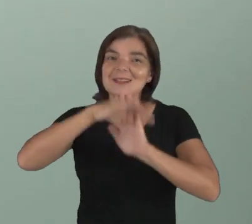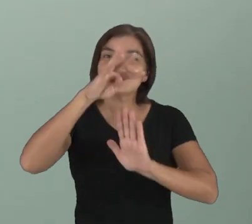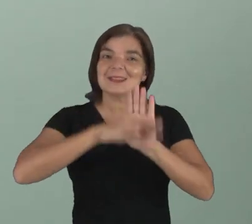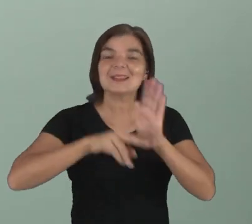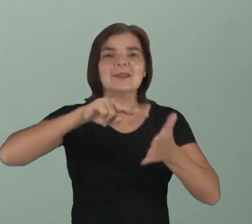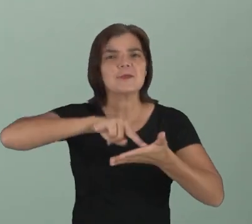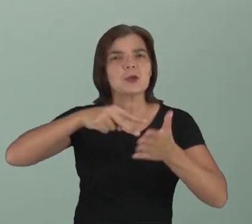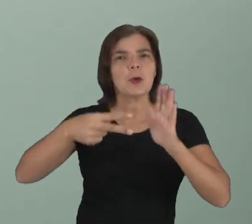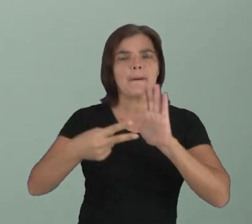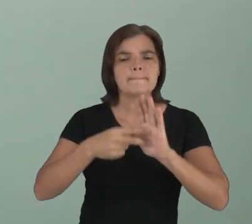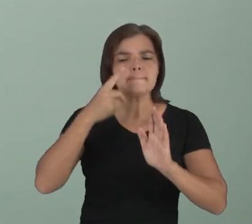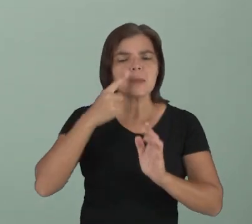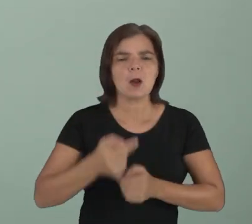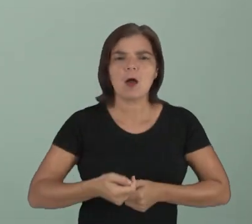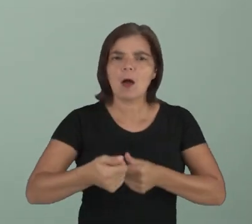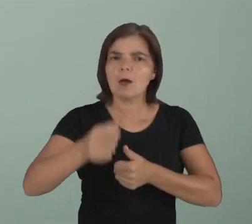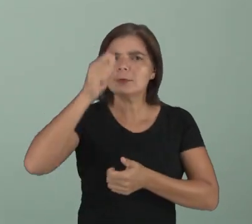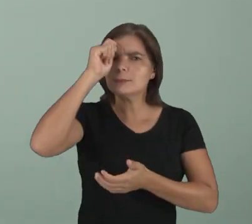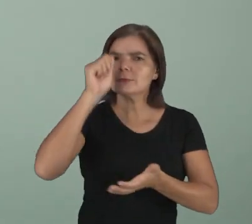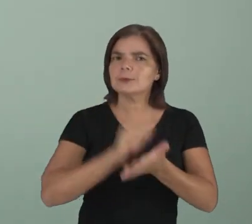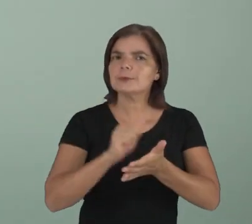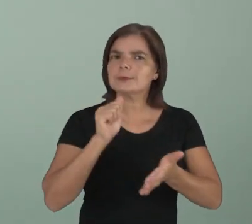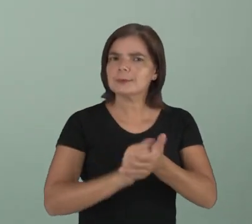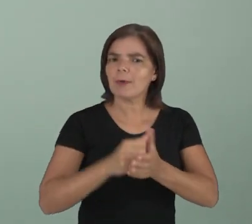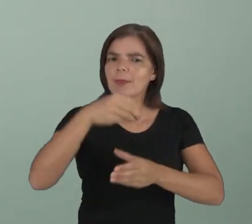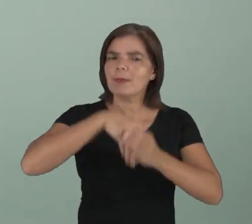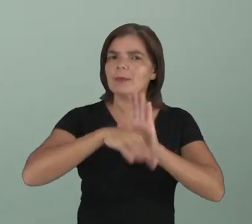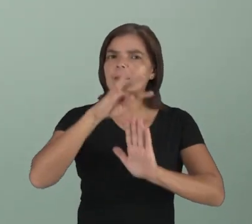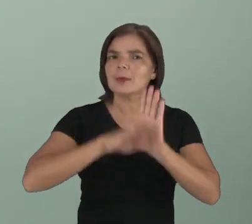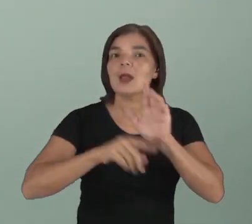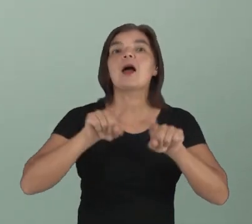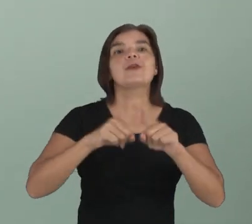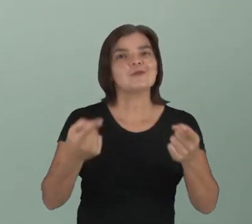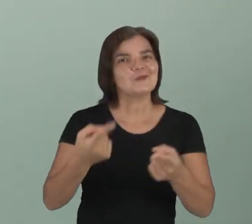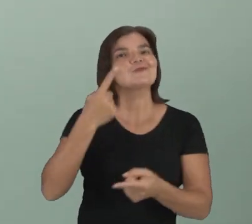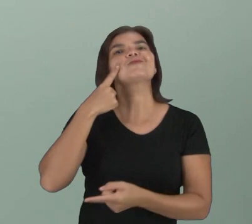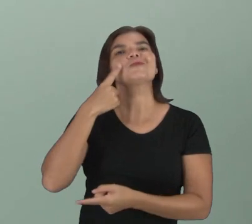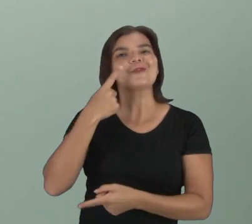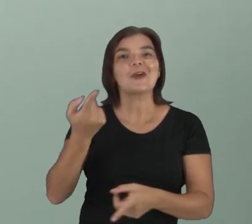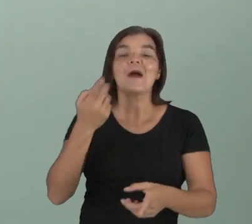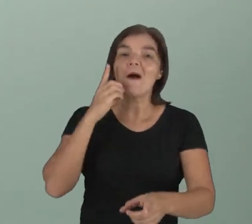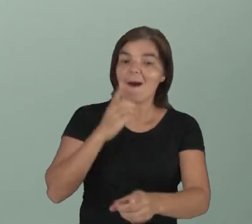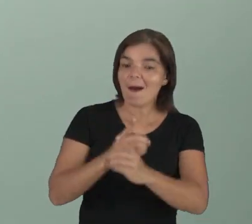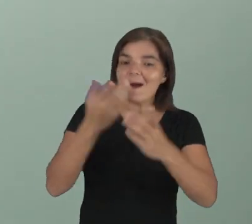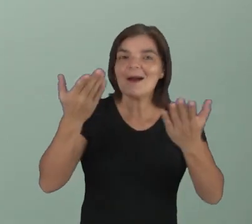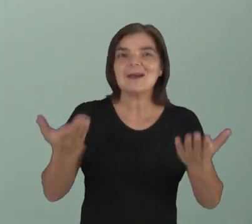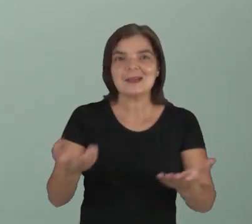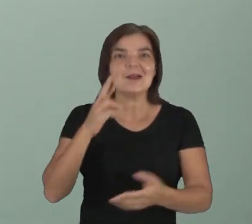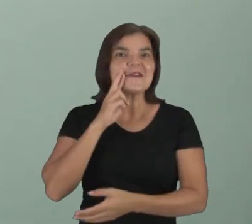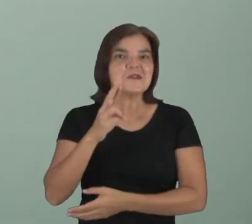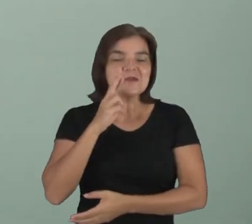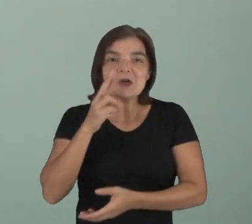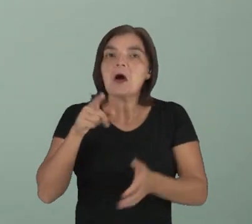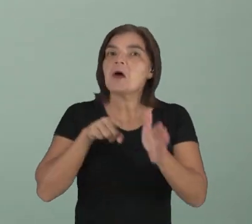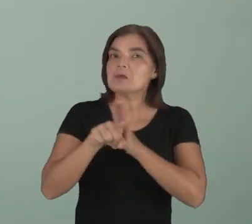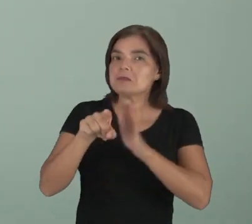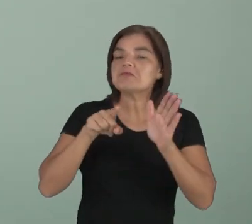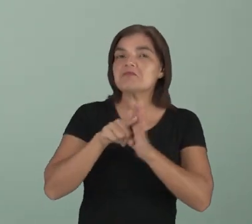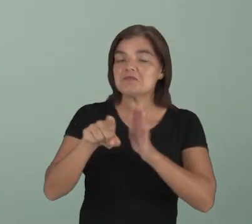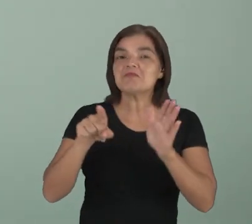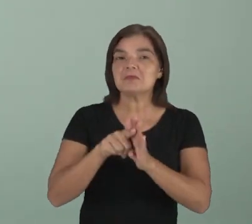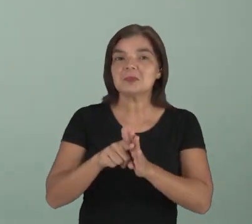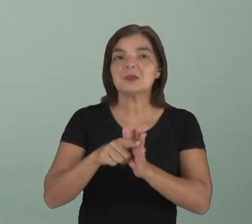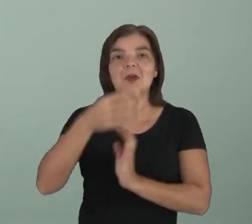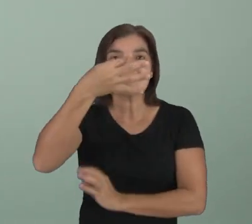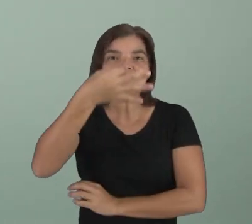seja, pelas pistas que o autor vai deixando no texto, a gente consegue chegar a responder uma questão de